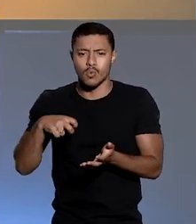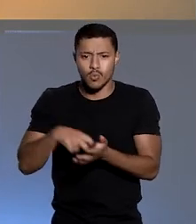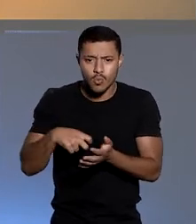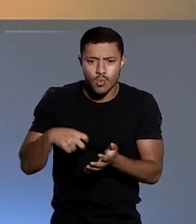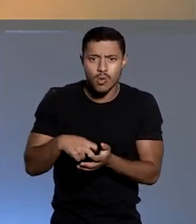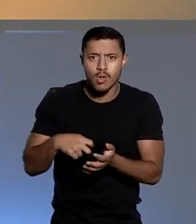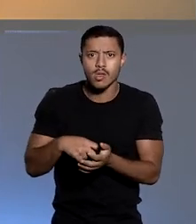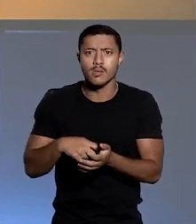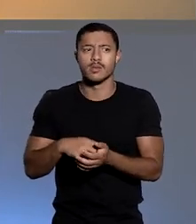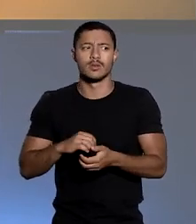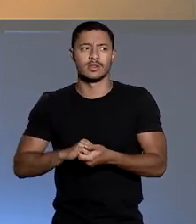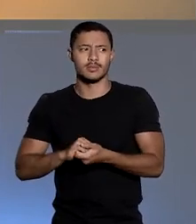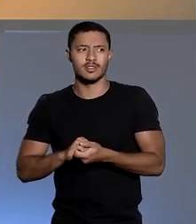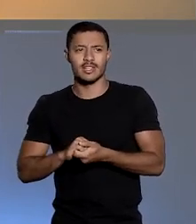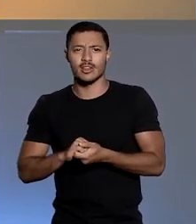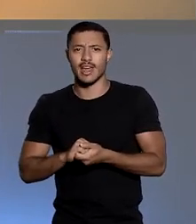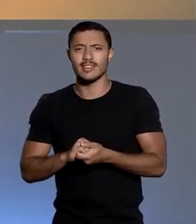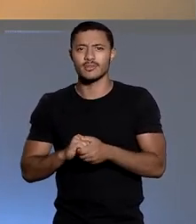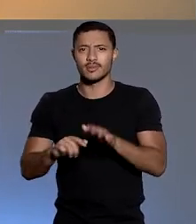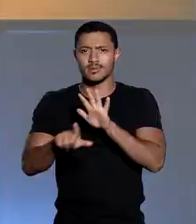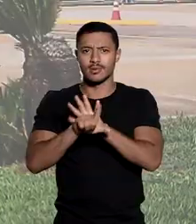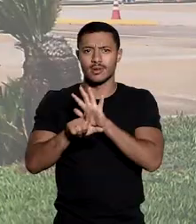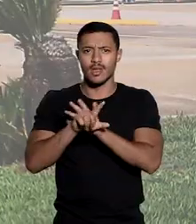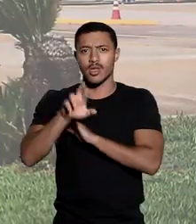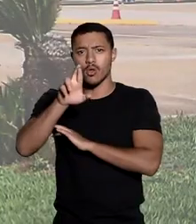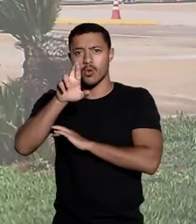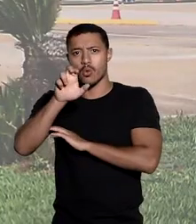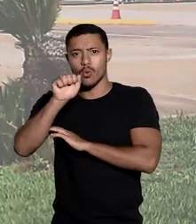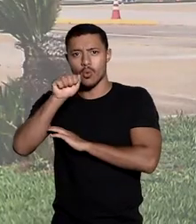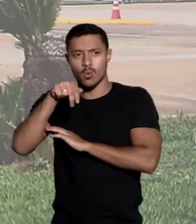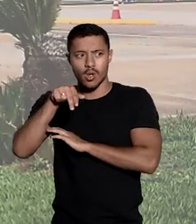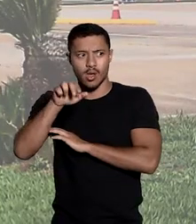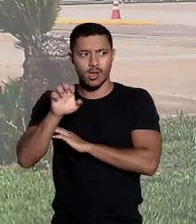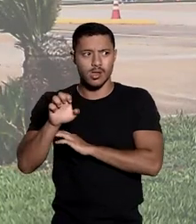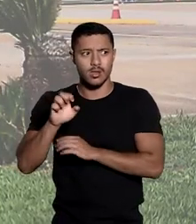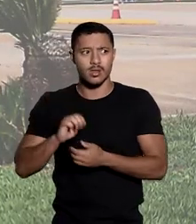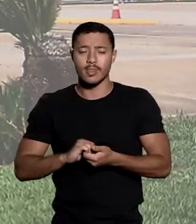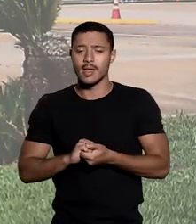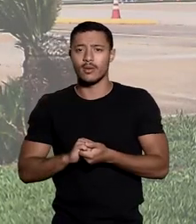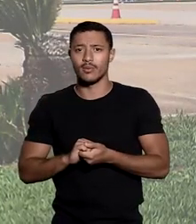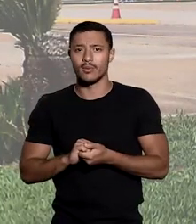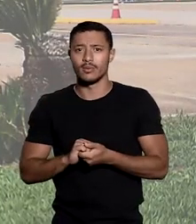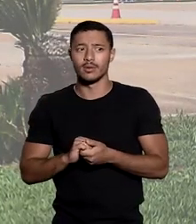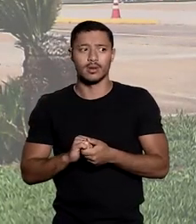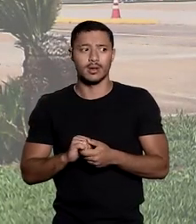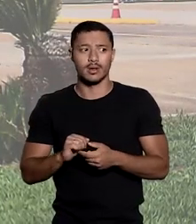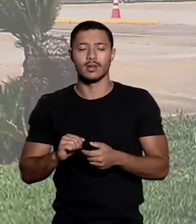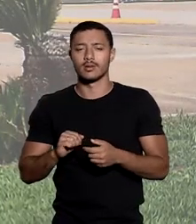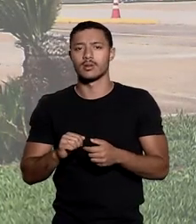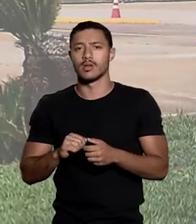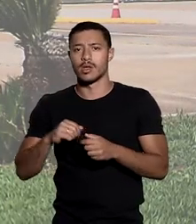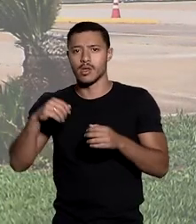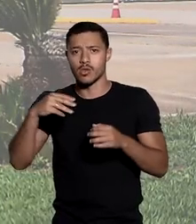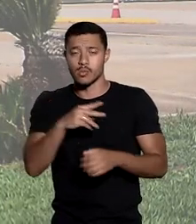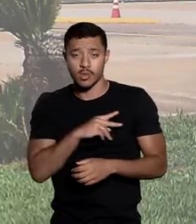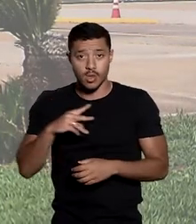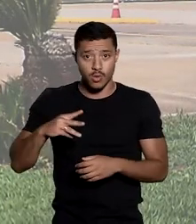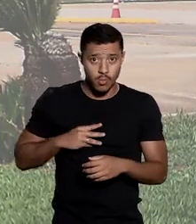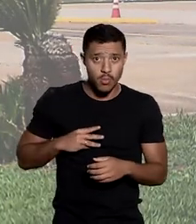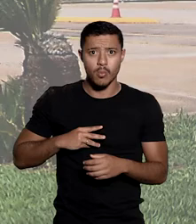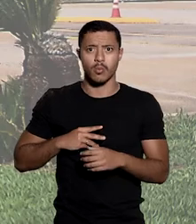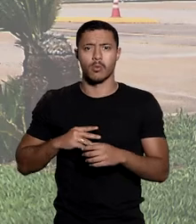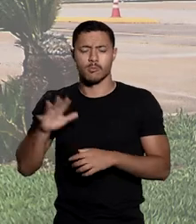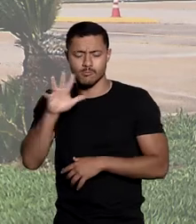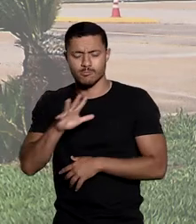no uso de incentivo fiscal da Lei Rouanet. O colegiado negou o provimento ao recurso em que o Ministério Público Federal